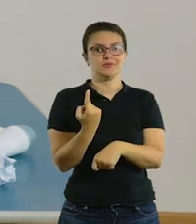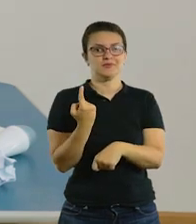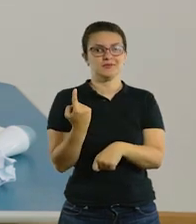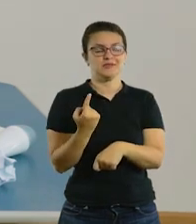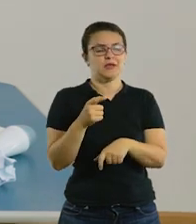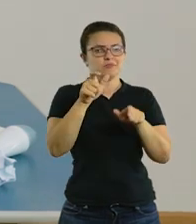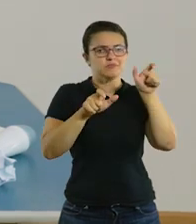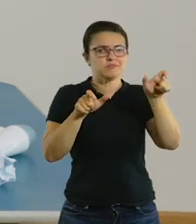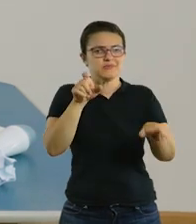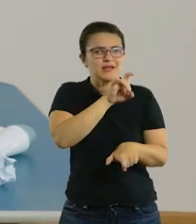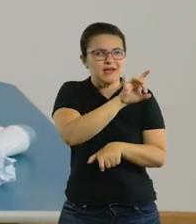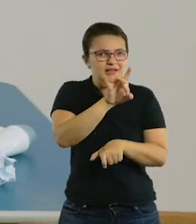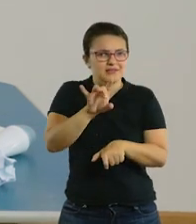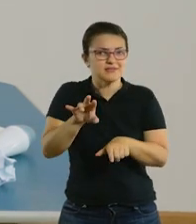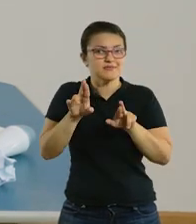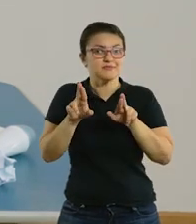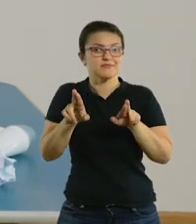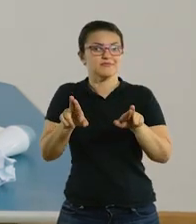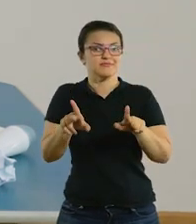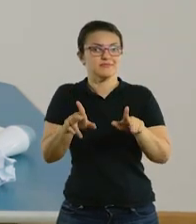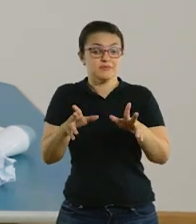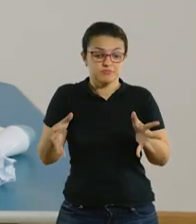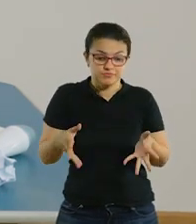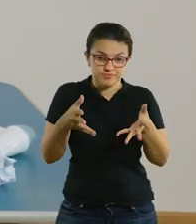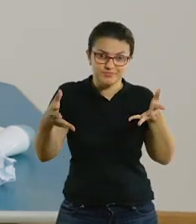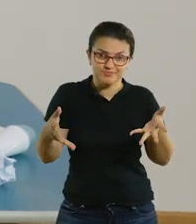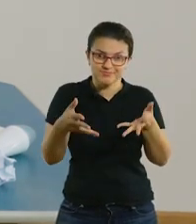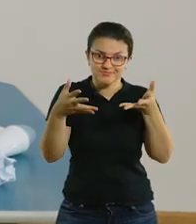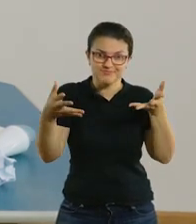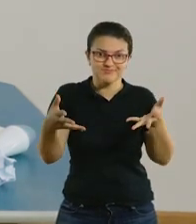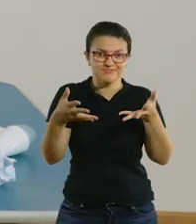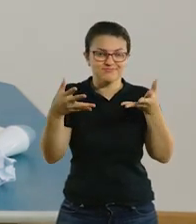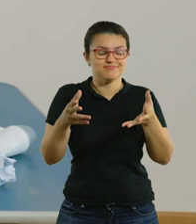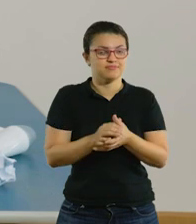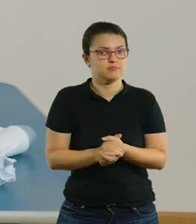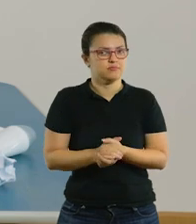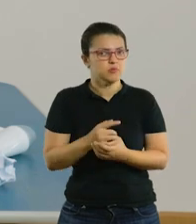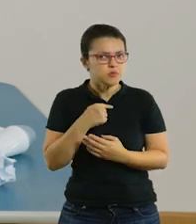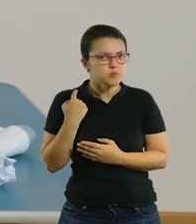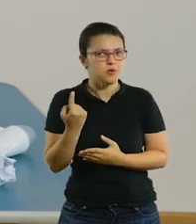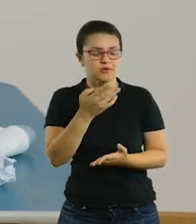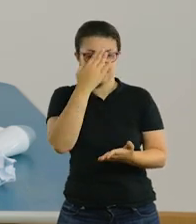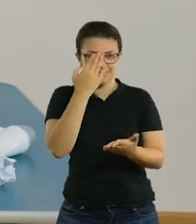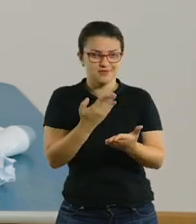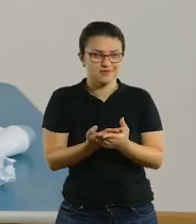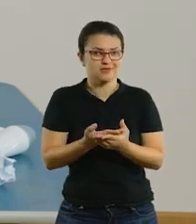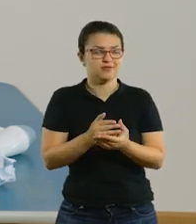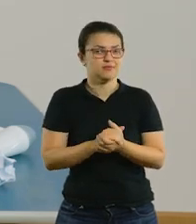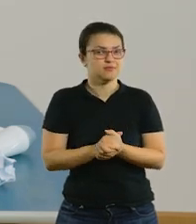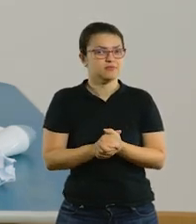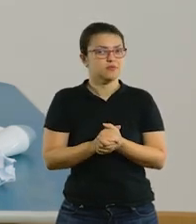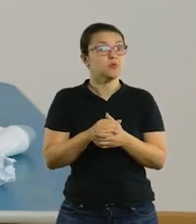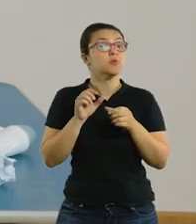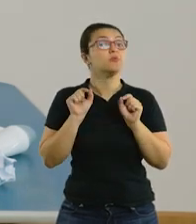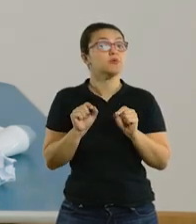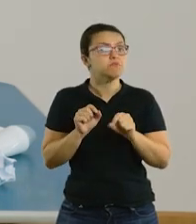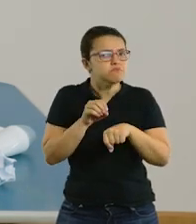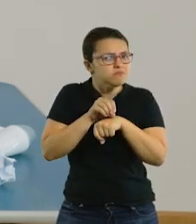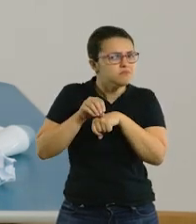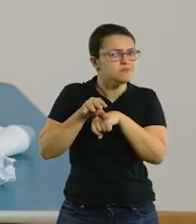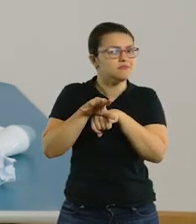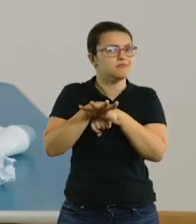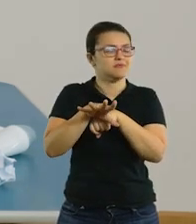Cada criança é diferente, cada criança precisa de uma estimulação diferente. E é nisso que nós acreditamos. Então nós estamos aqui propondo